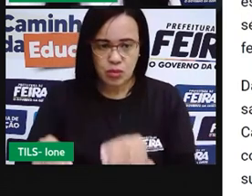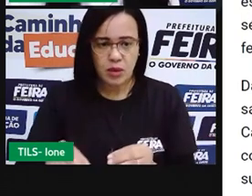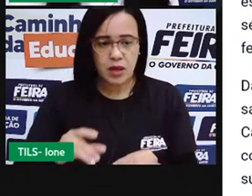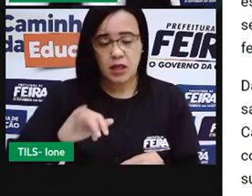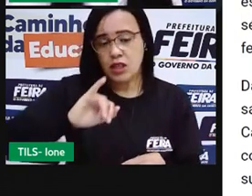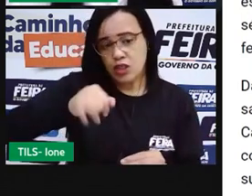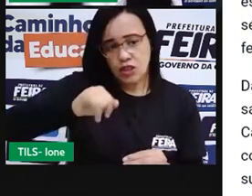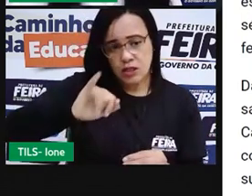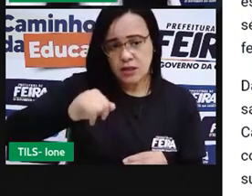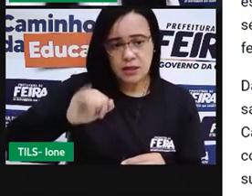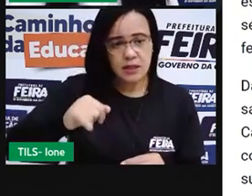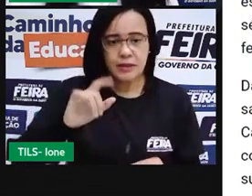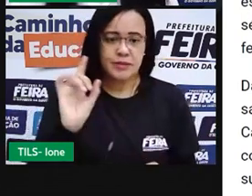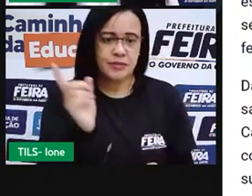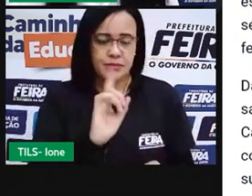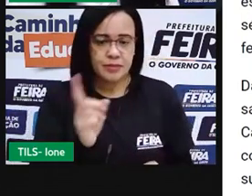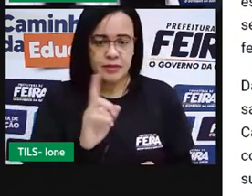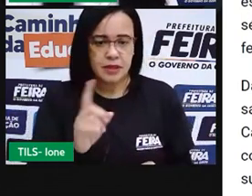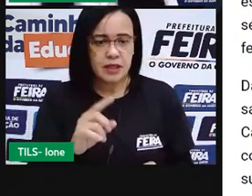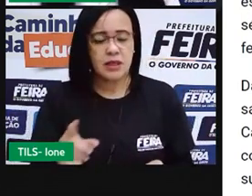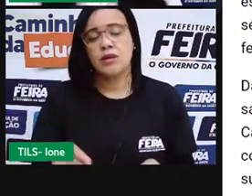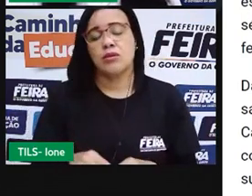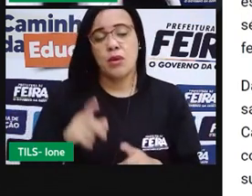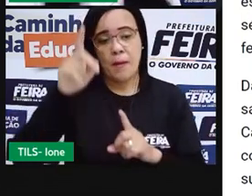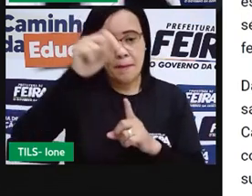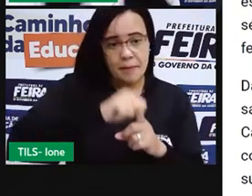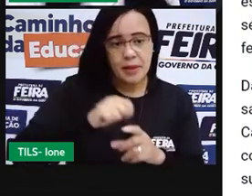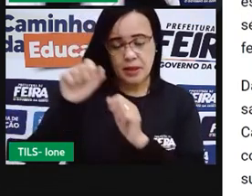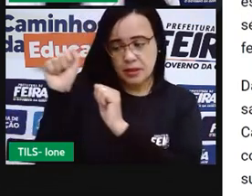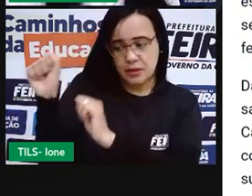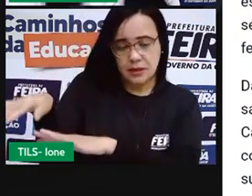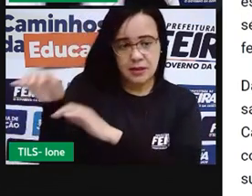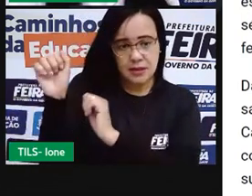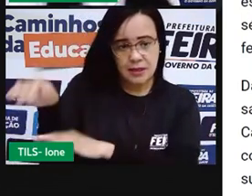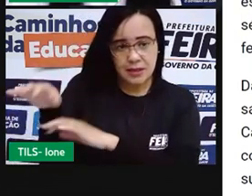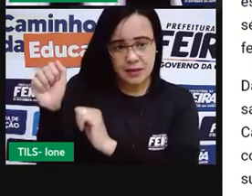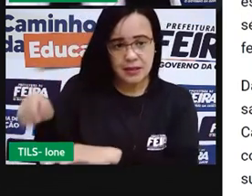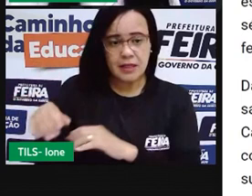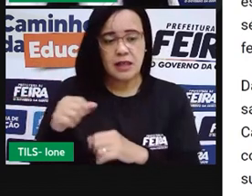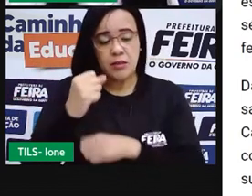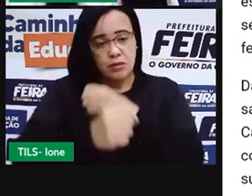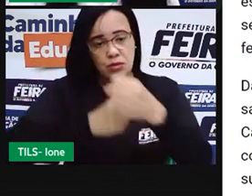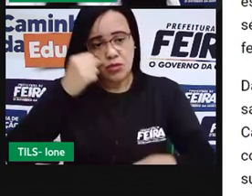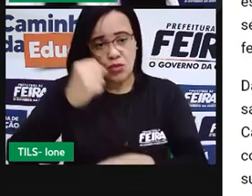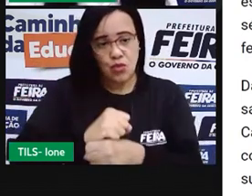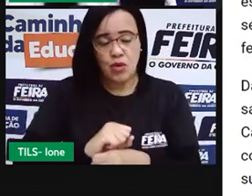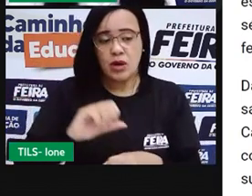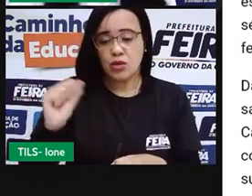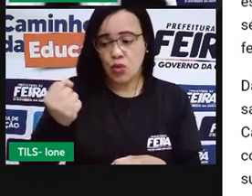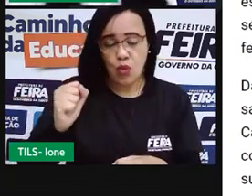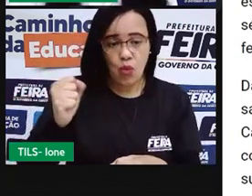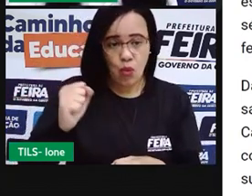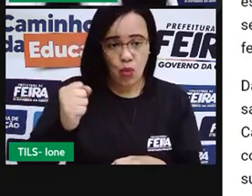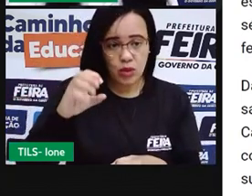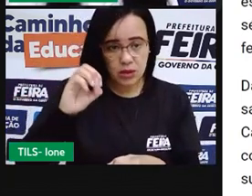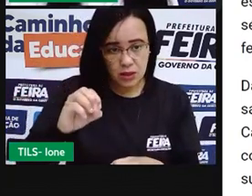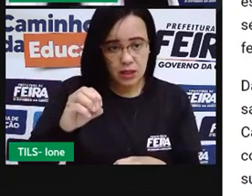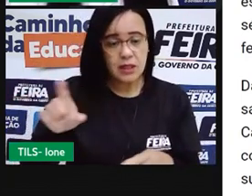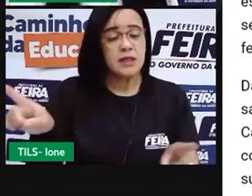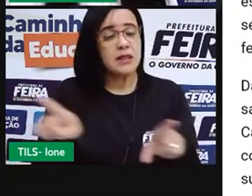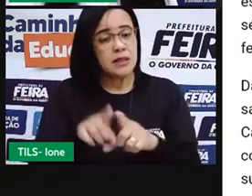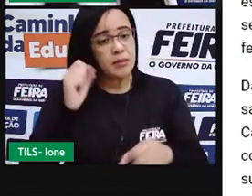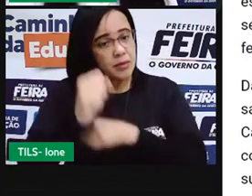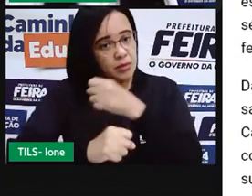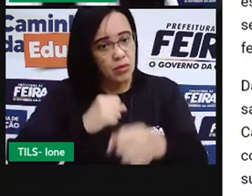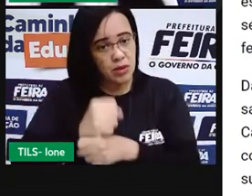Fez-se um estágio no mês de setembro, entre os anos de 80 e anos 90, lá no século